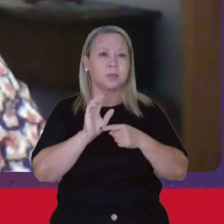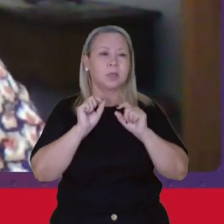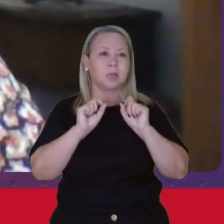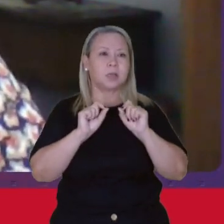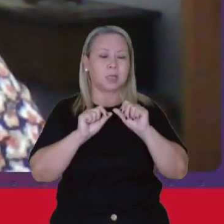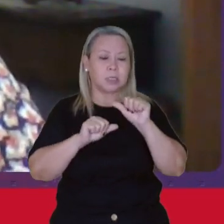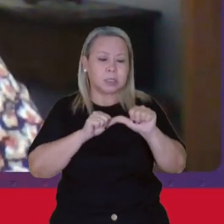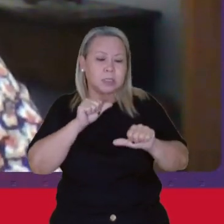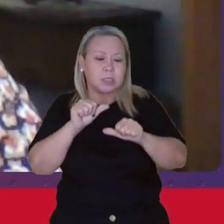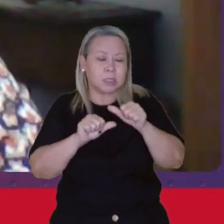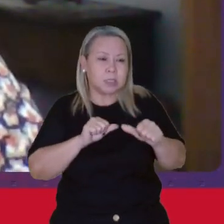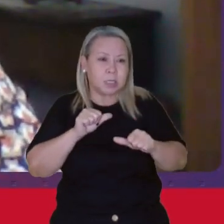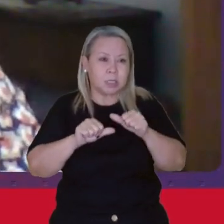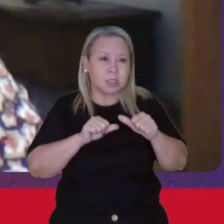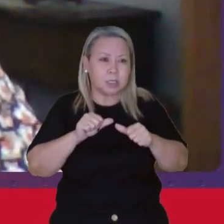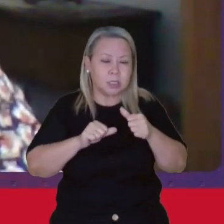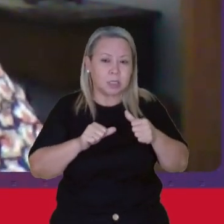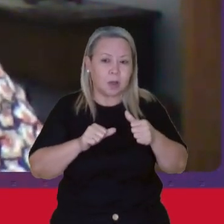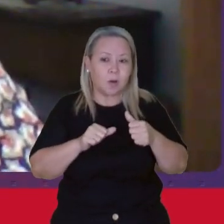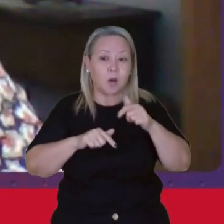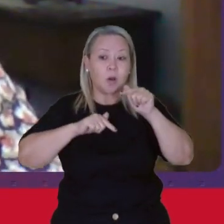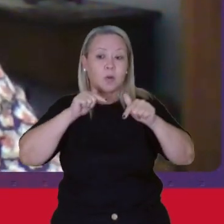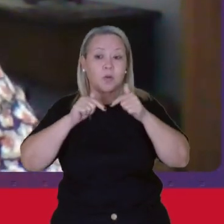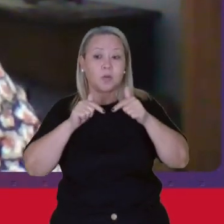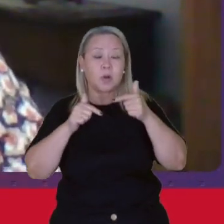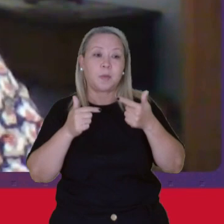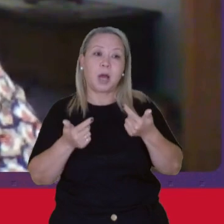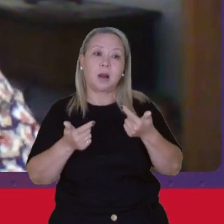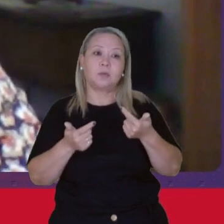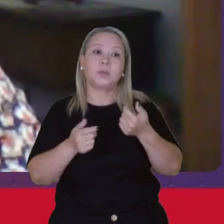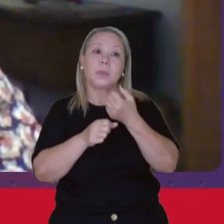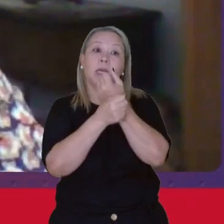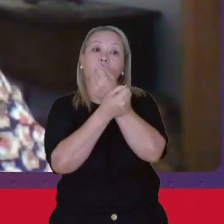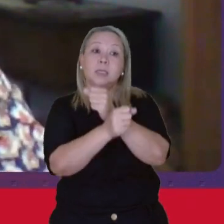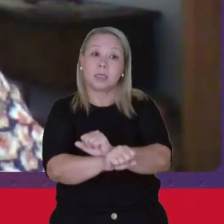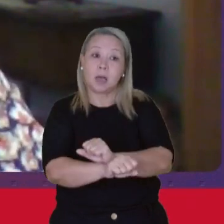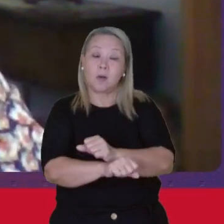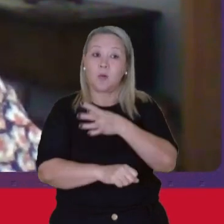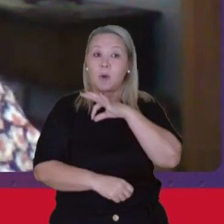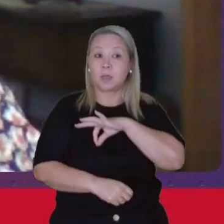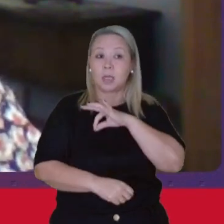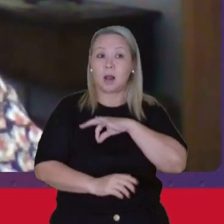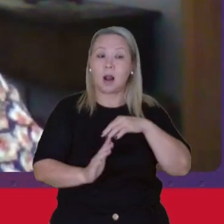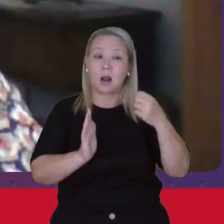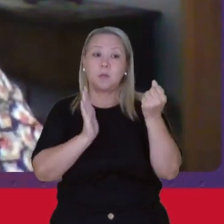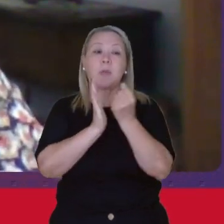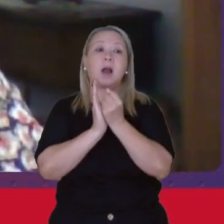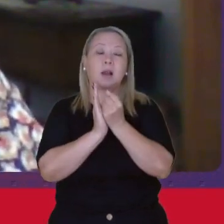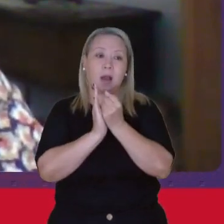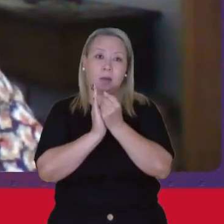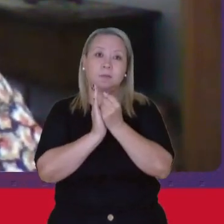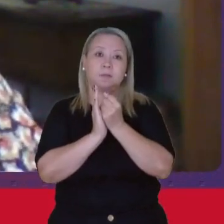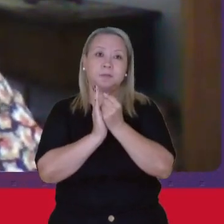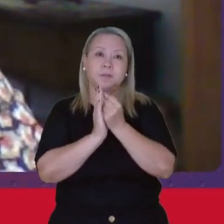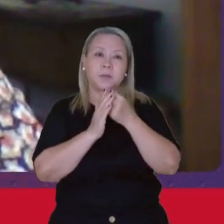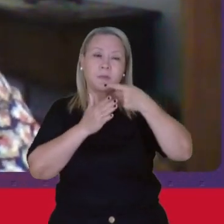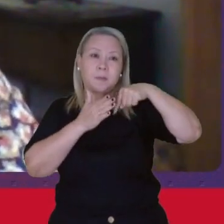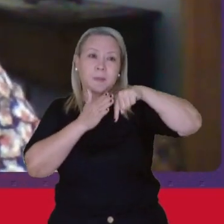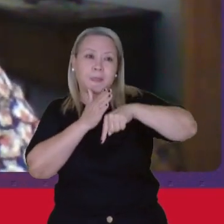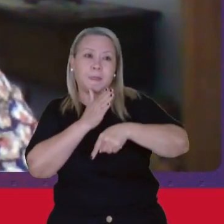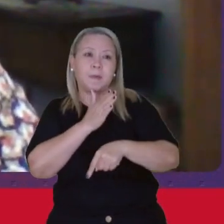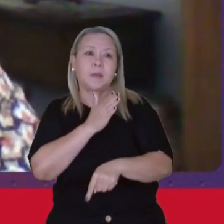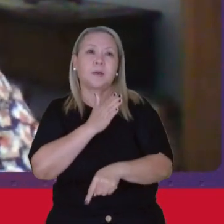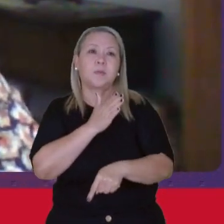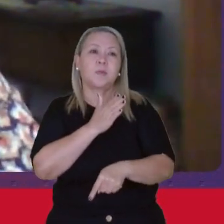transição do trabalho escravo Para o trabalho assalariado Marcado por profundas,